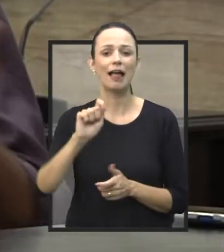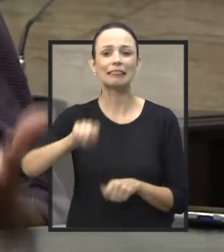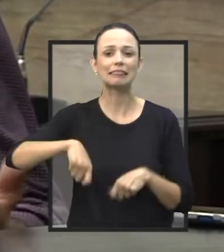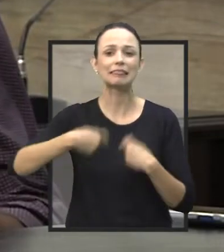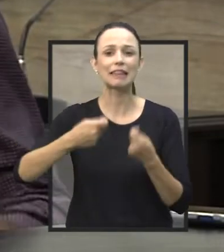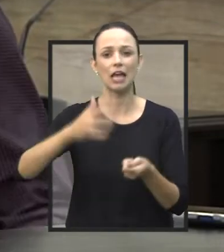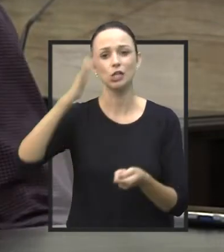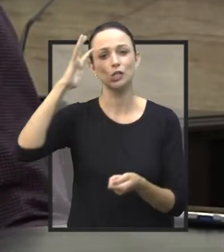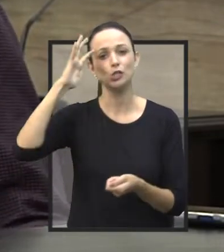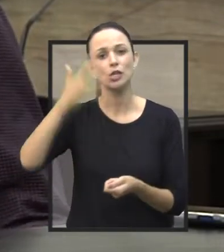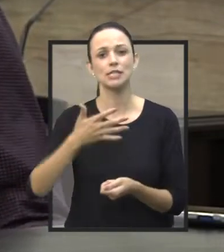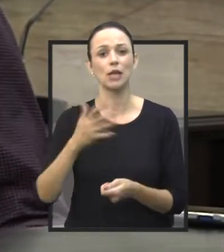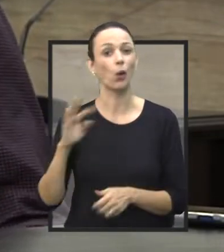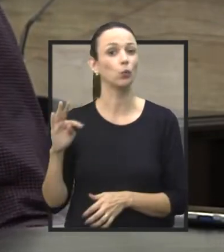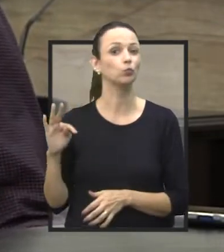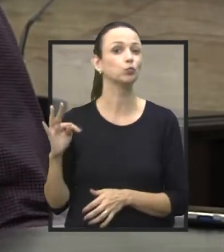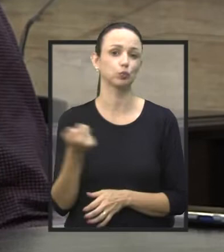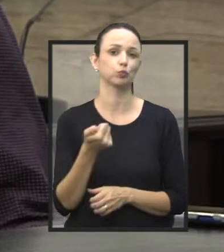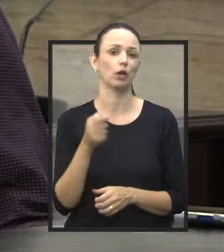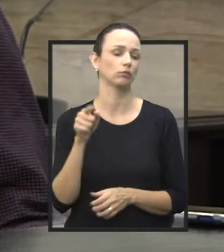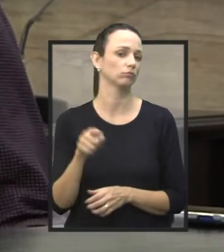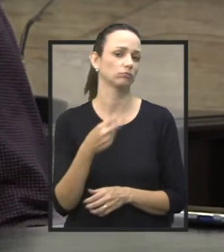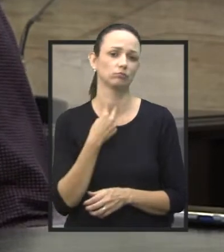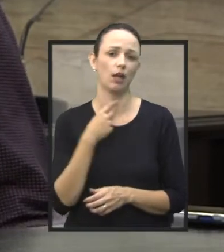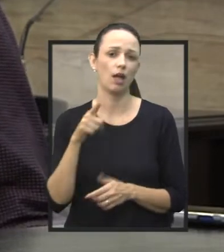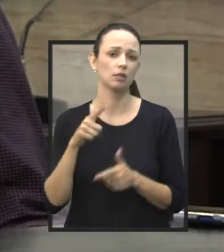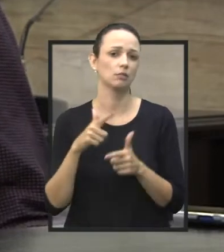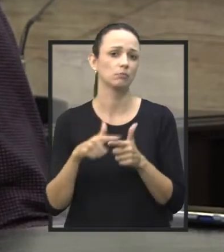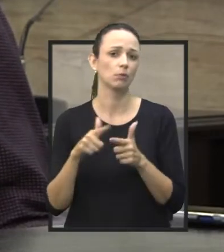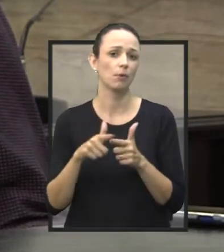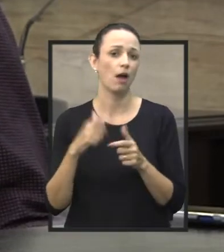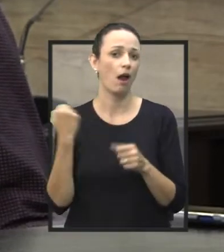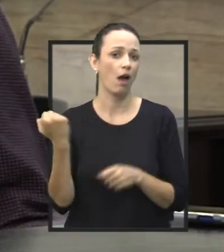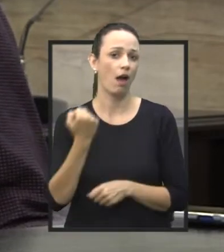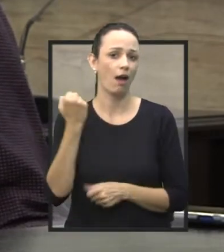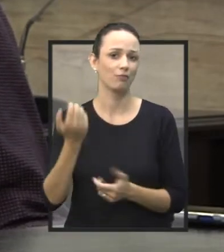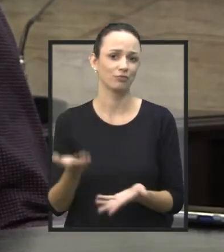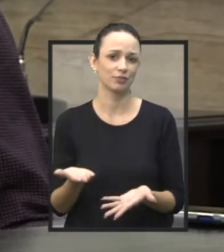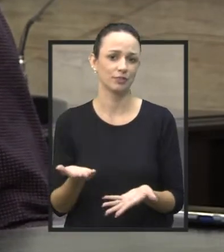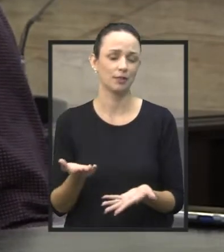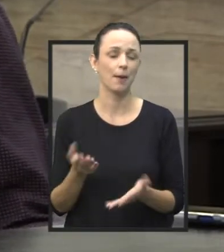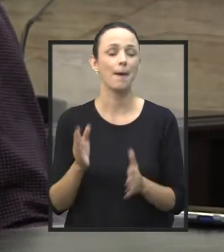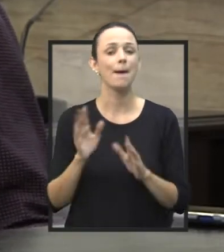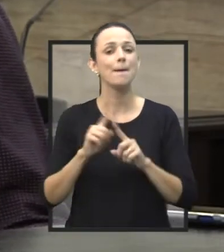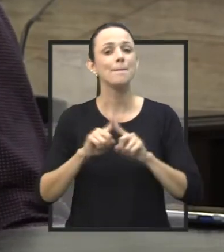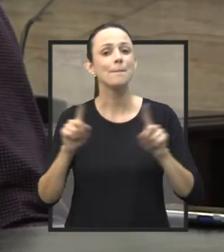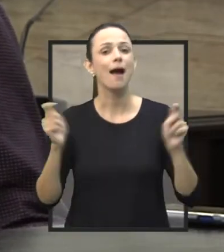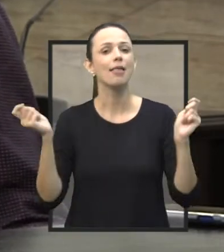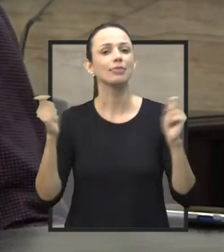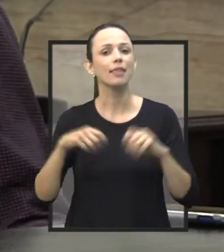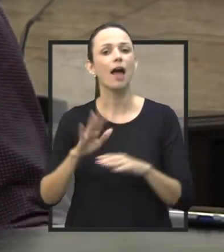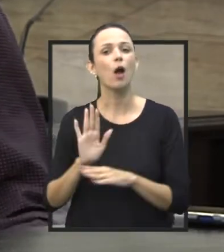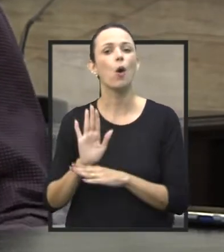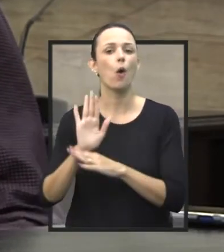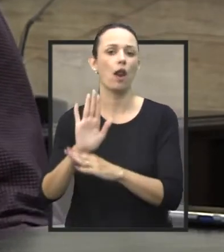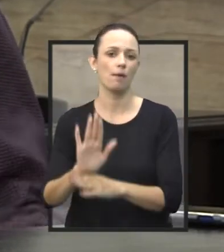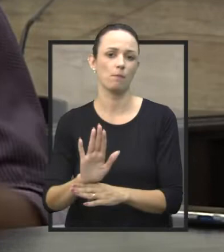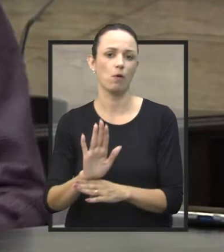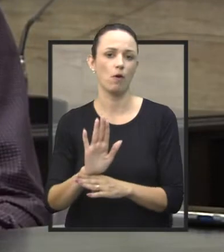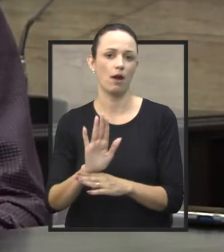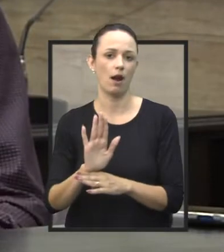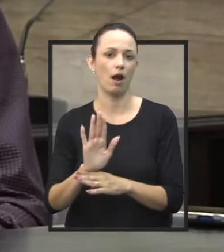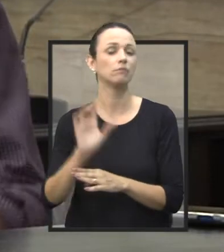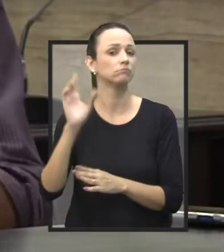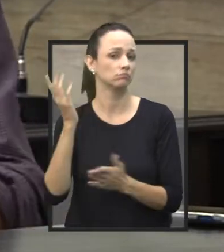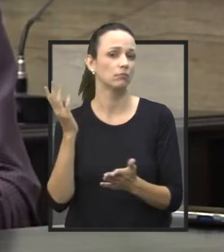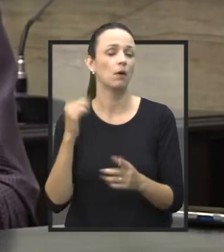total para esse problema tão grave na nossa cidade. Mas o que nós podemos fazer é colaborar, até certo ponto, para que